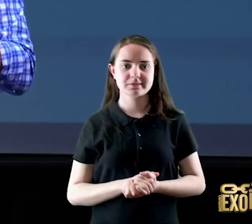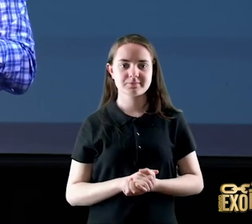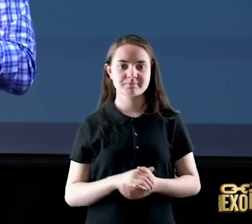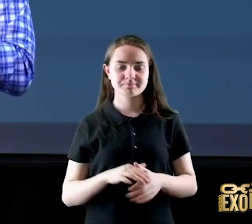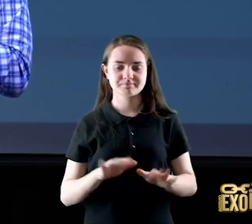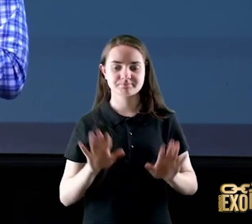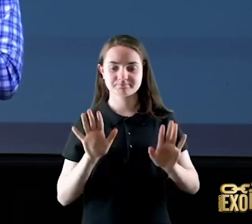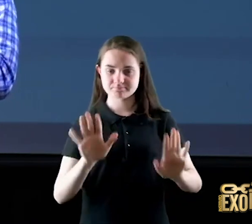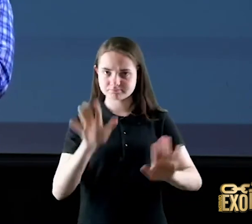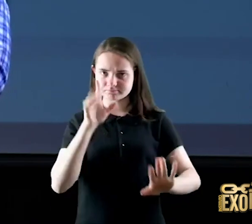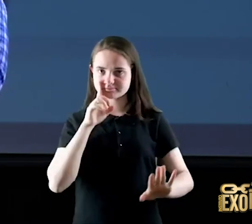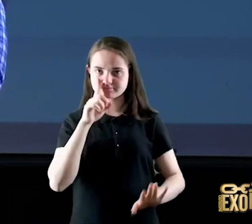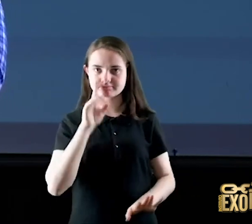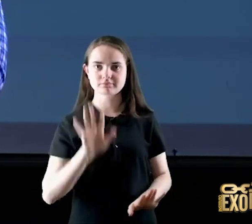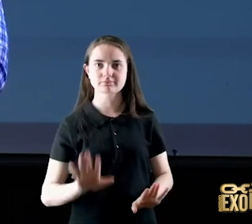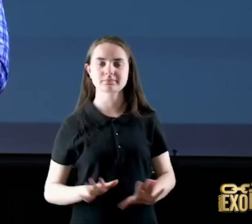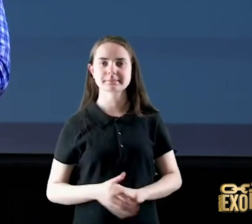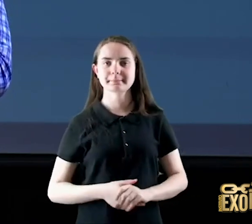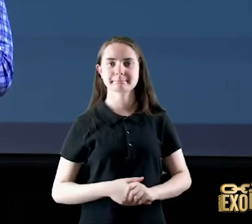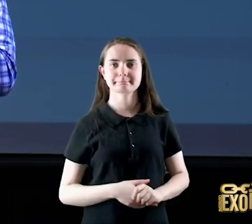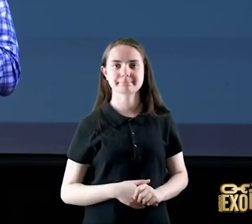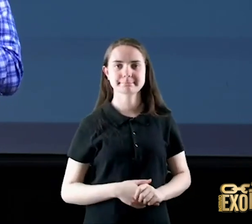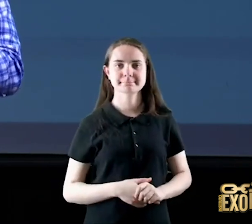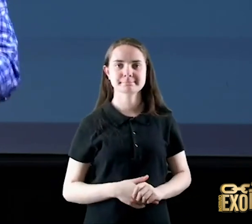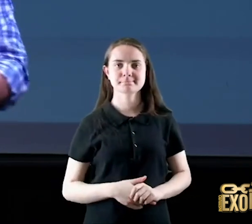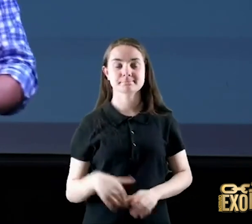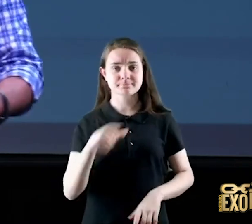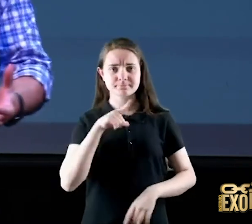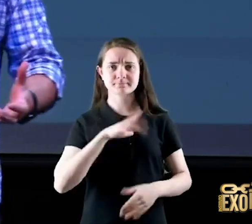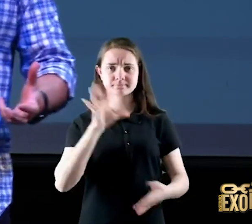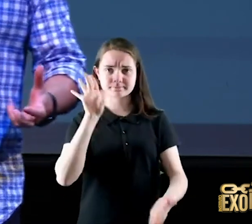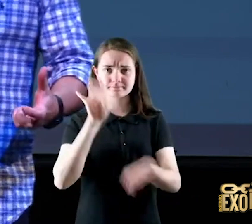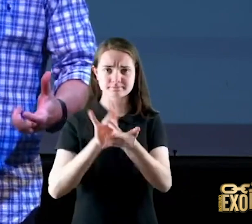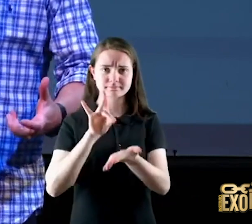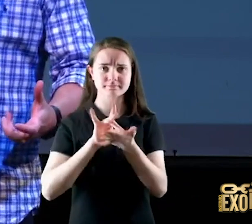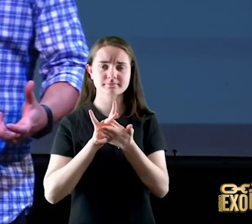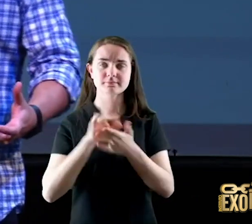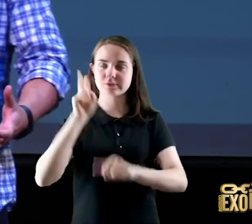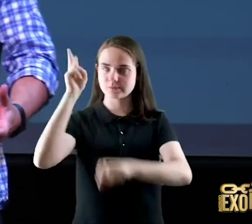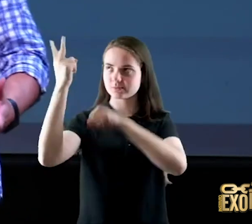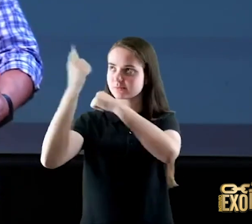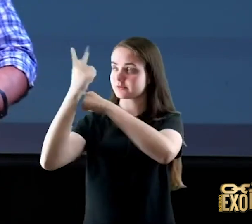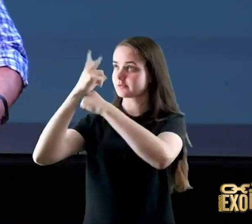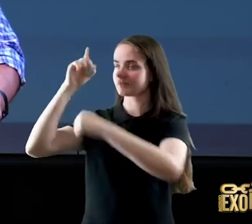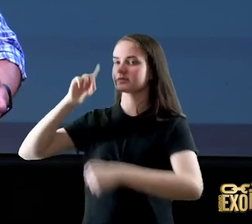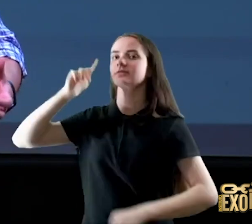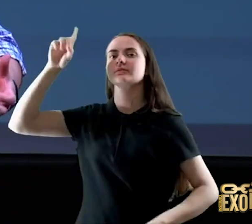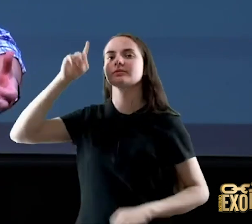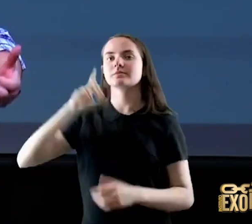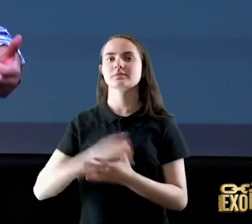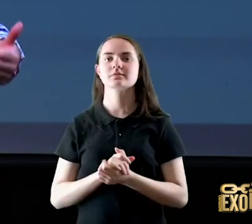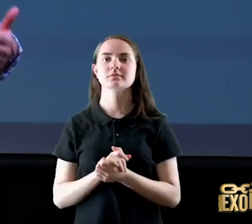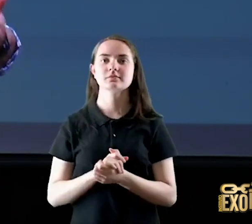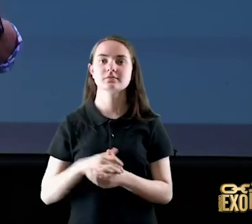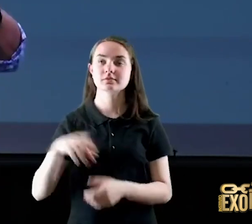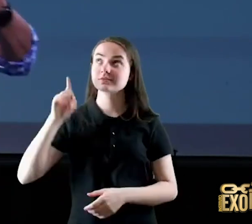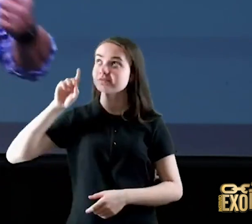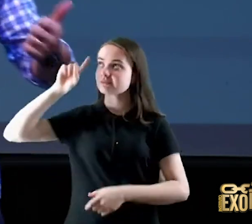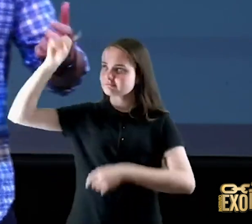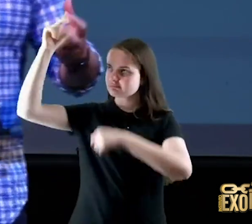existe de fato gente uma uma proteção de Deus o Altíssimo é o meu protetor